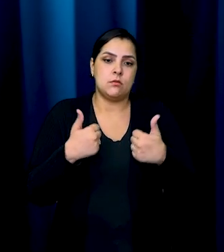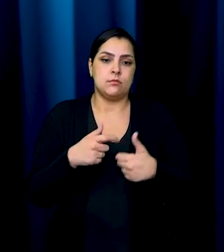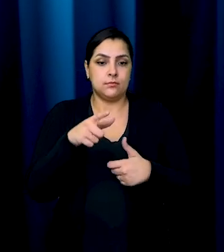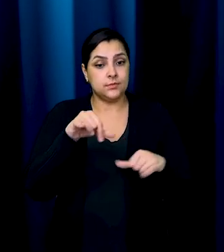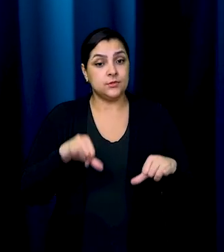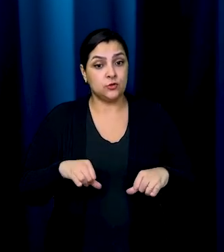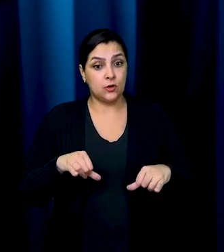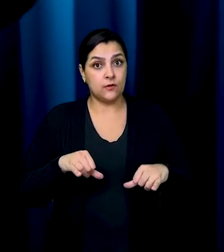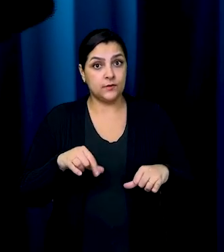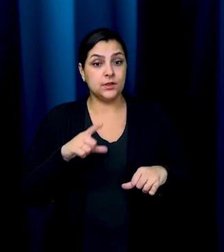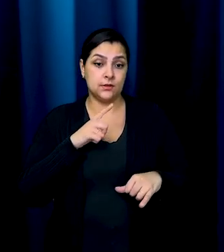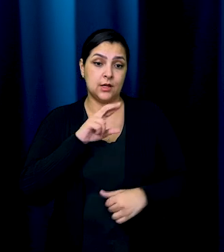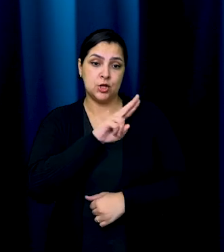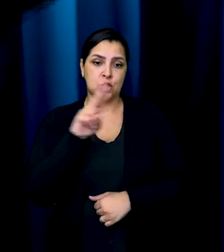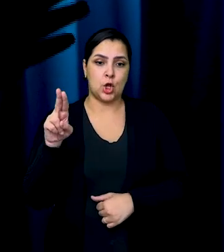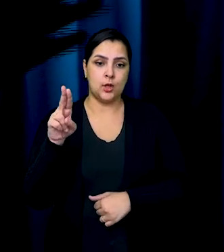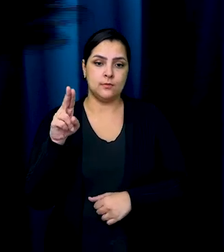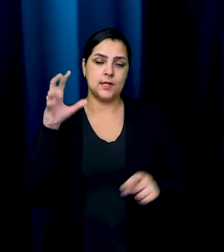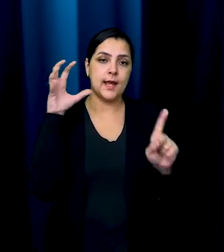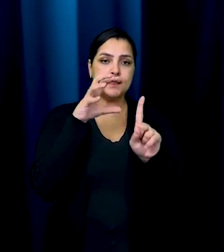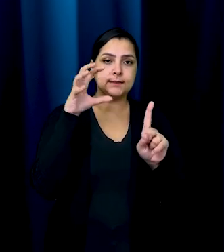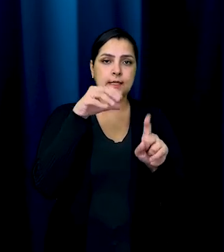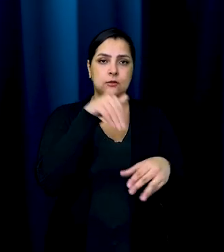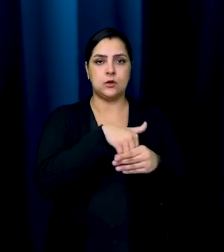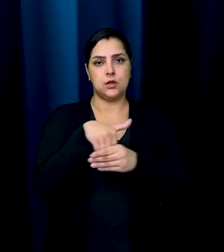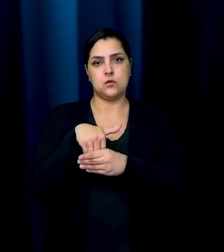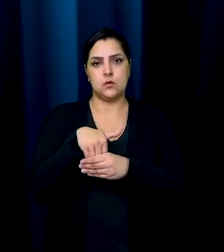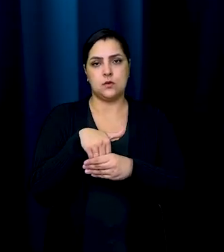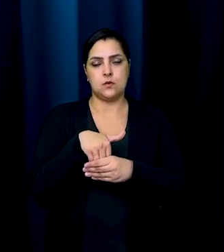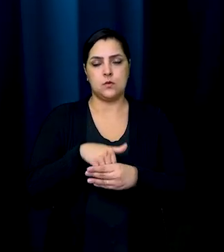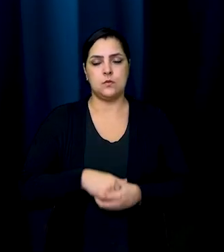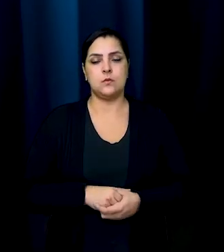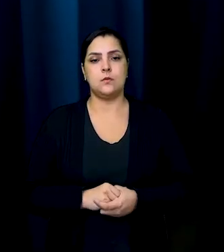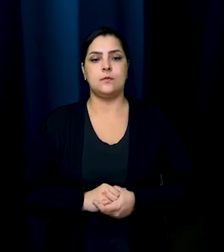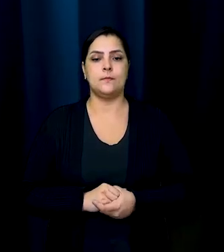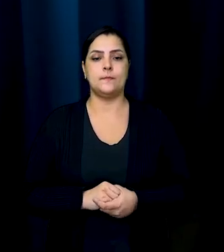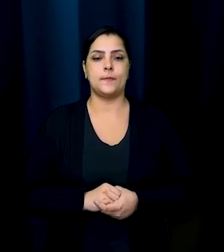que essa mulher sofreu tem nome. Assédio eleitoral.